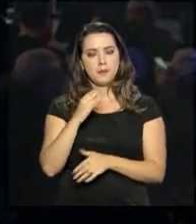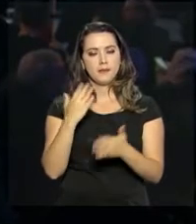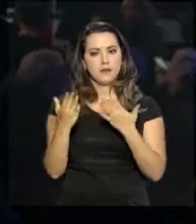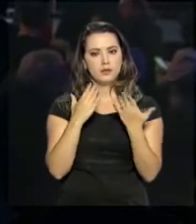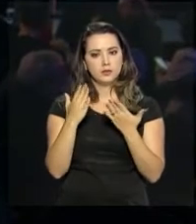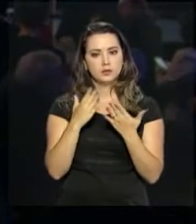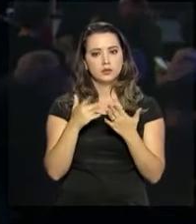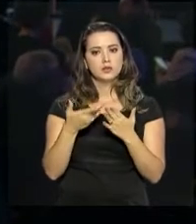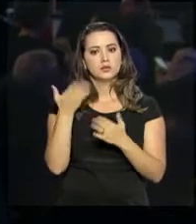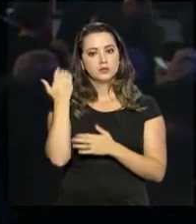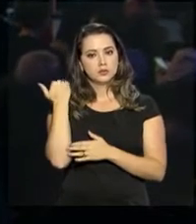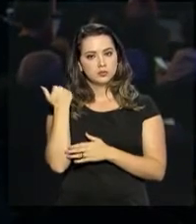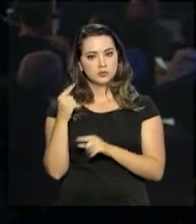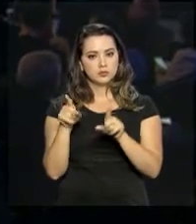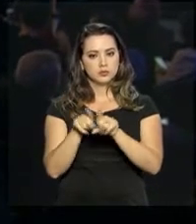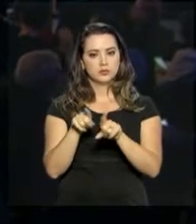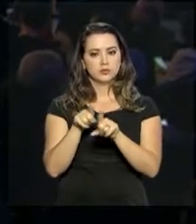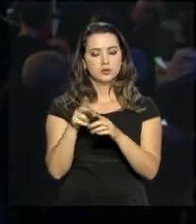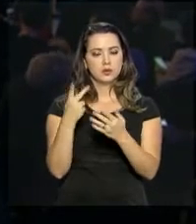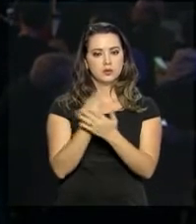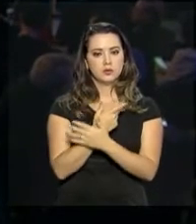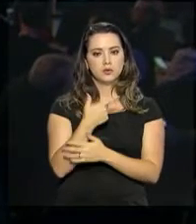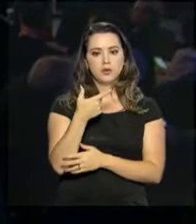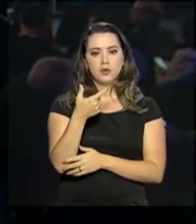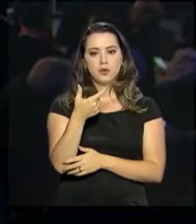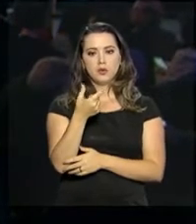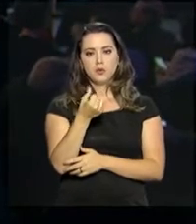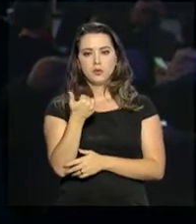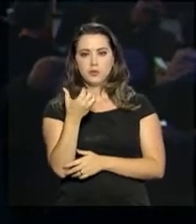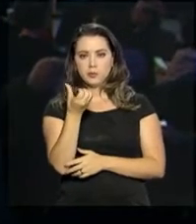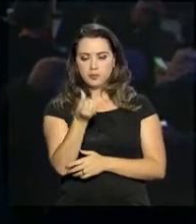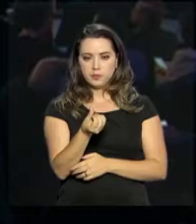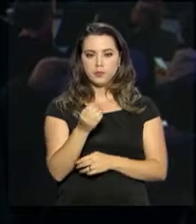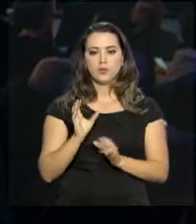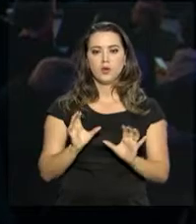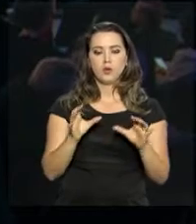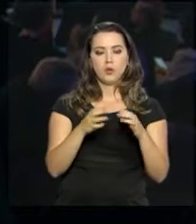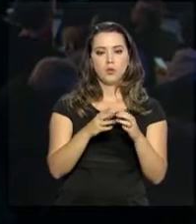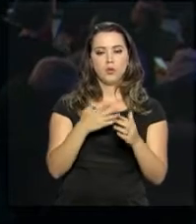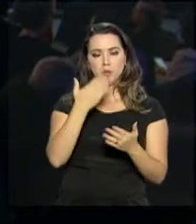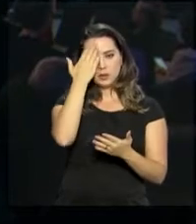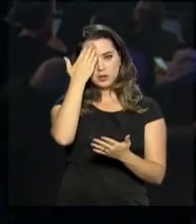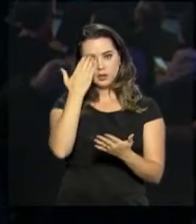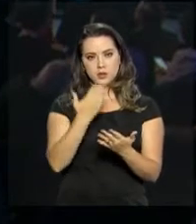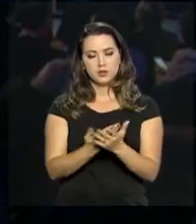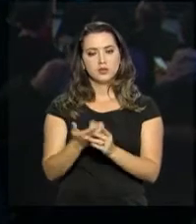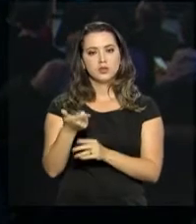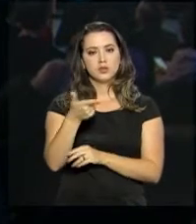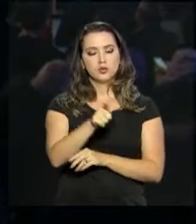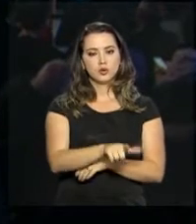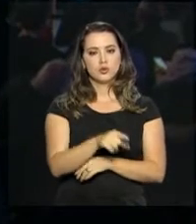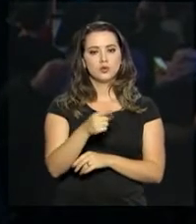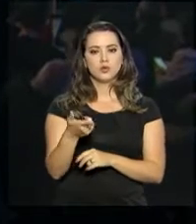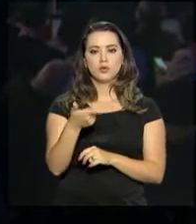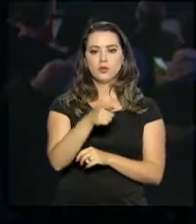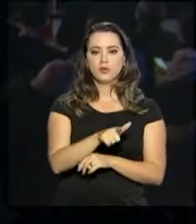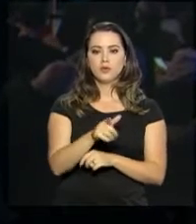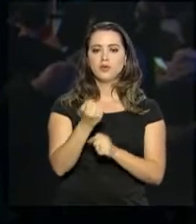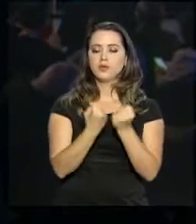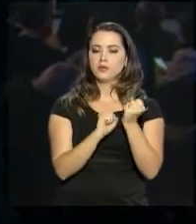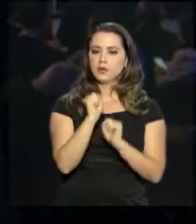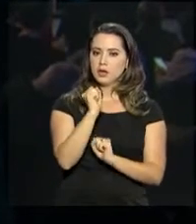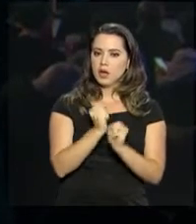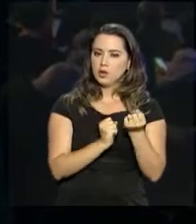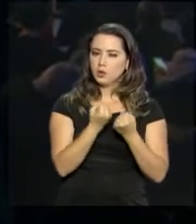relação à última edição que ocorreu em 2016. E o setor está otimista com a retomada da indústria petrolífera,